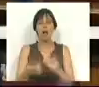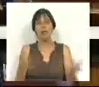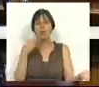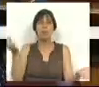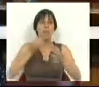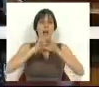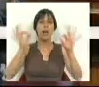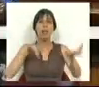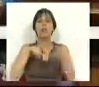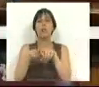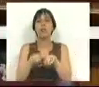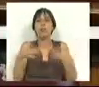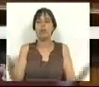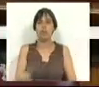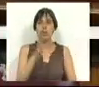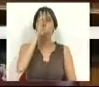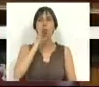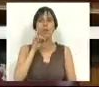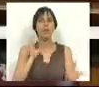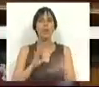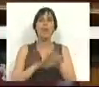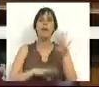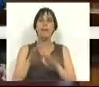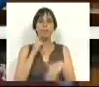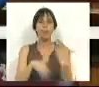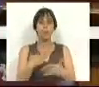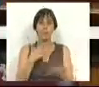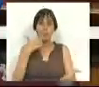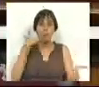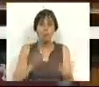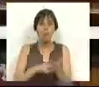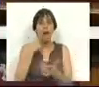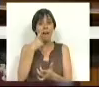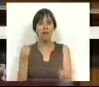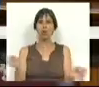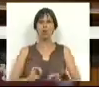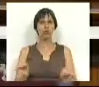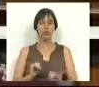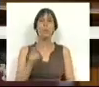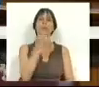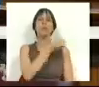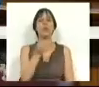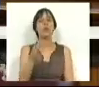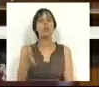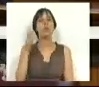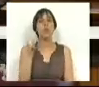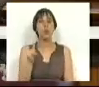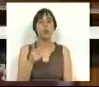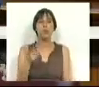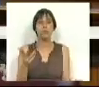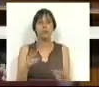as magníficas políticas que o Governo estava a prosseguir. Nada disso se verificou. Em 2012,